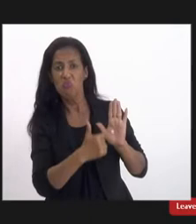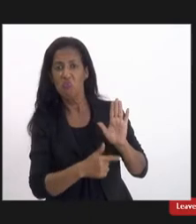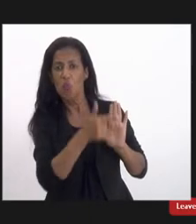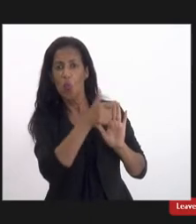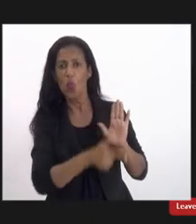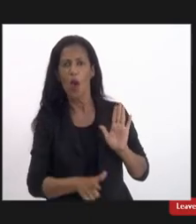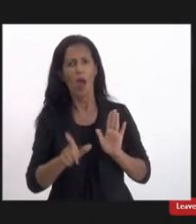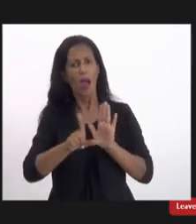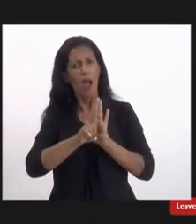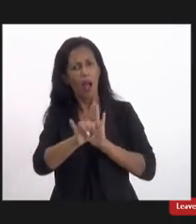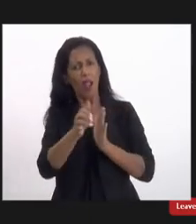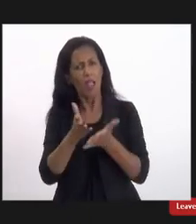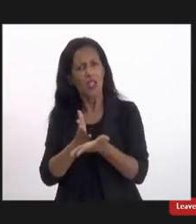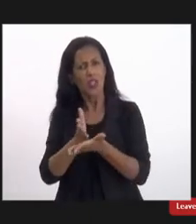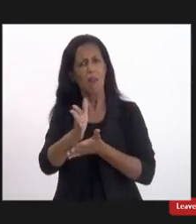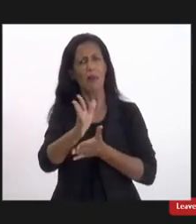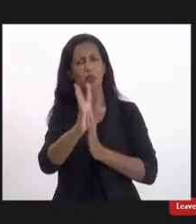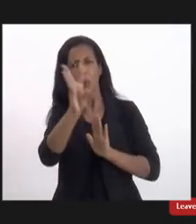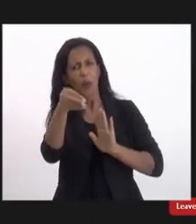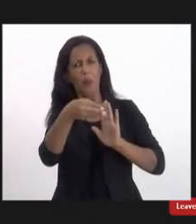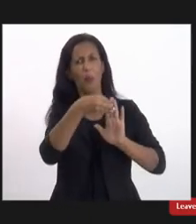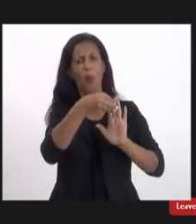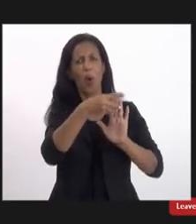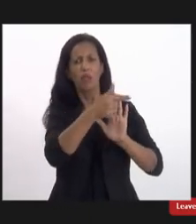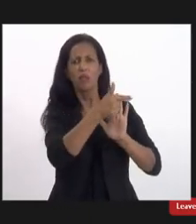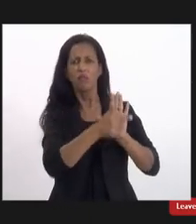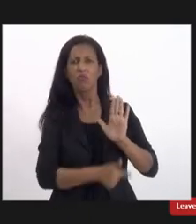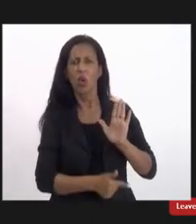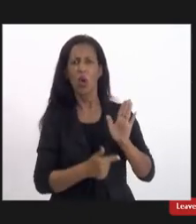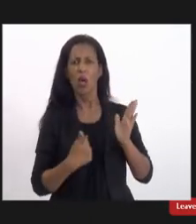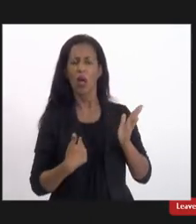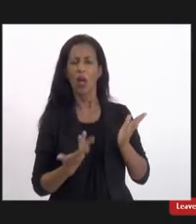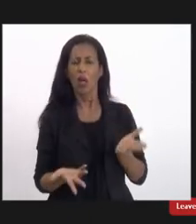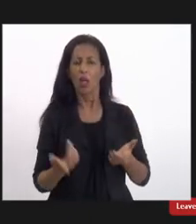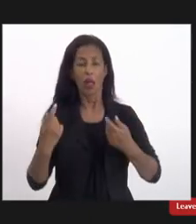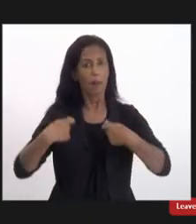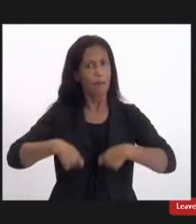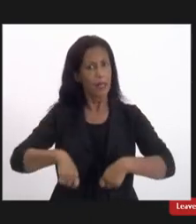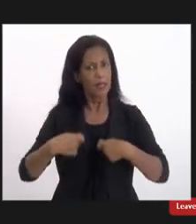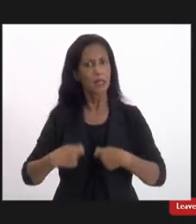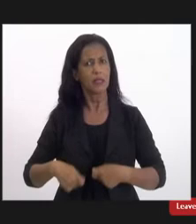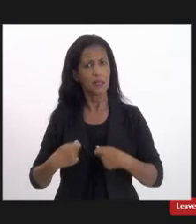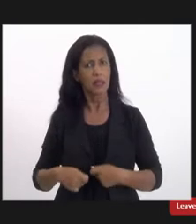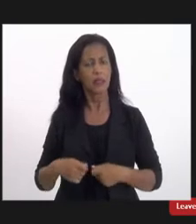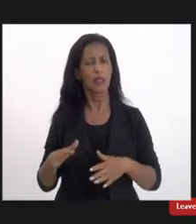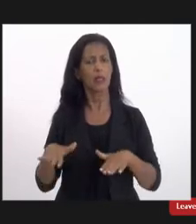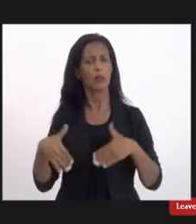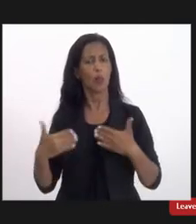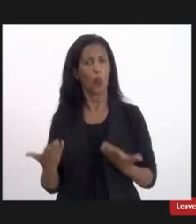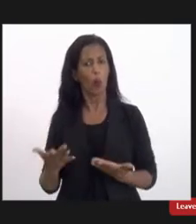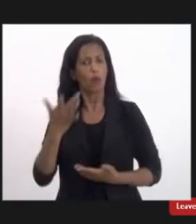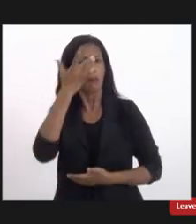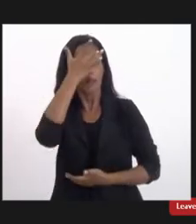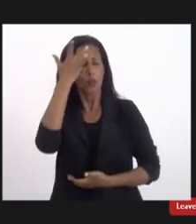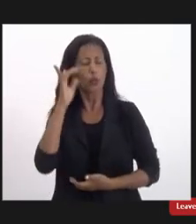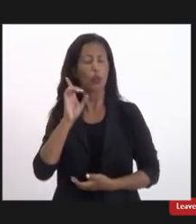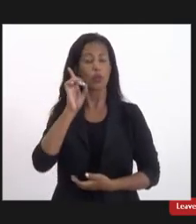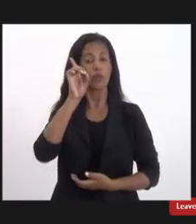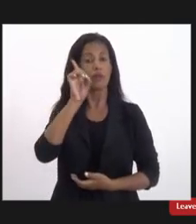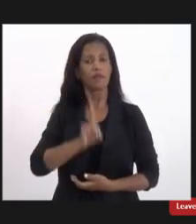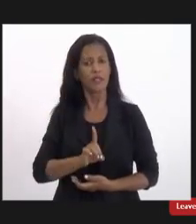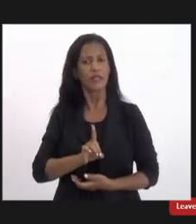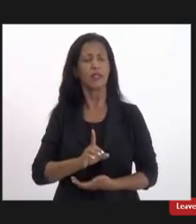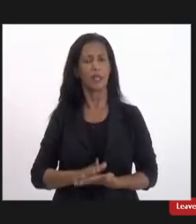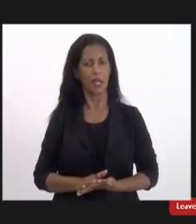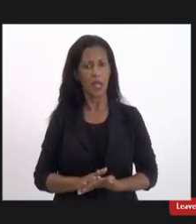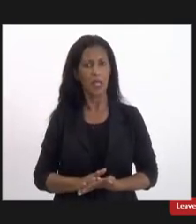aprovada e não é colocada em prática então nós precisamos quando a pessoa com deficiência